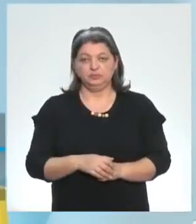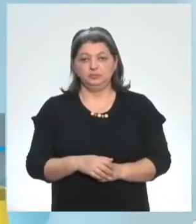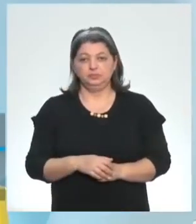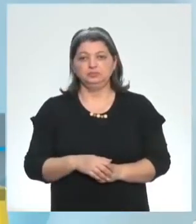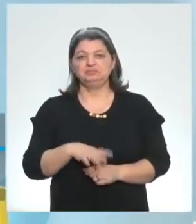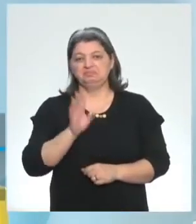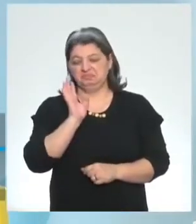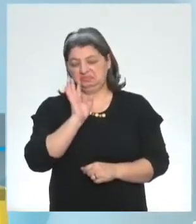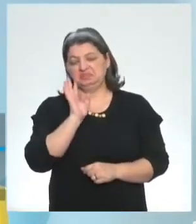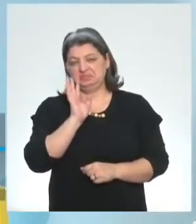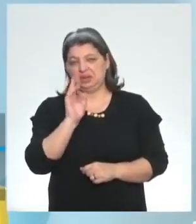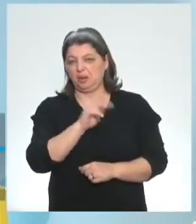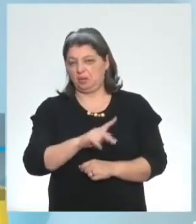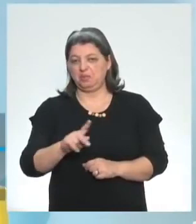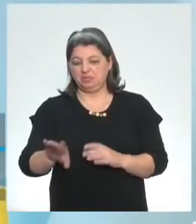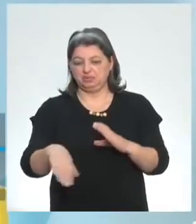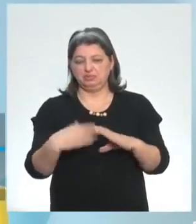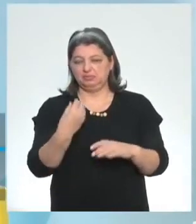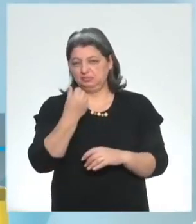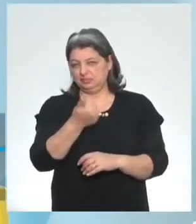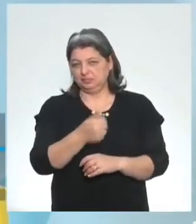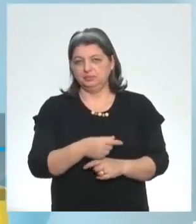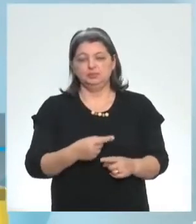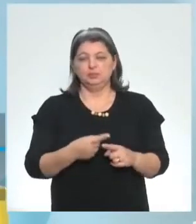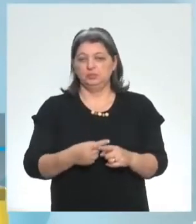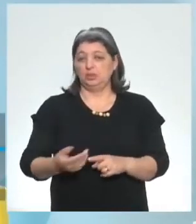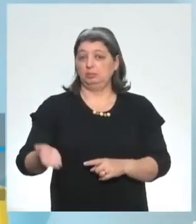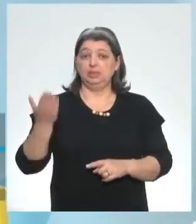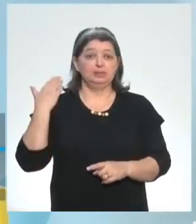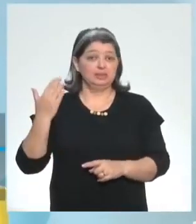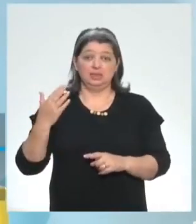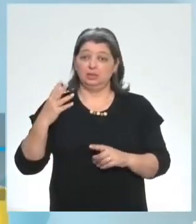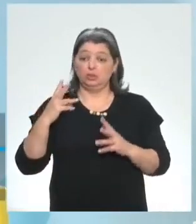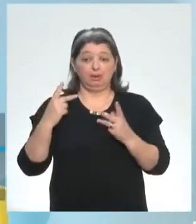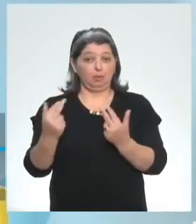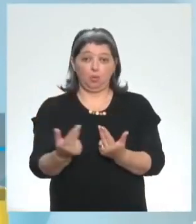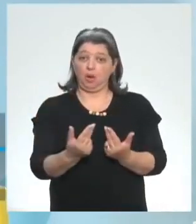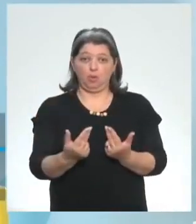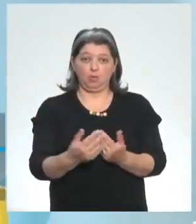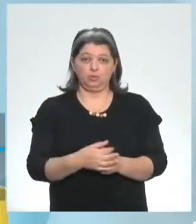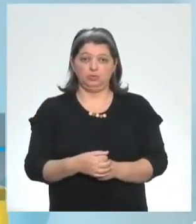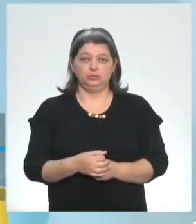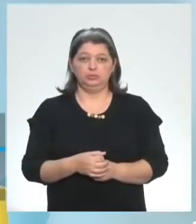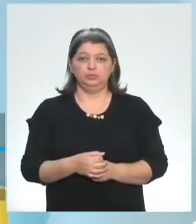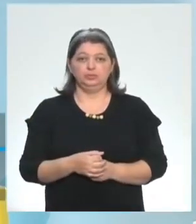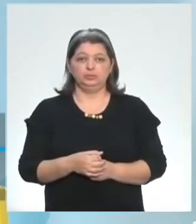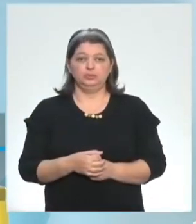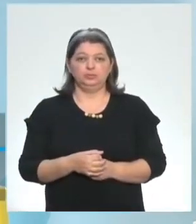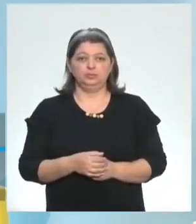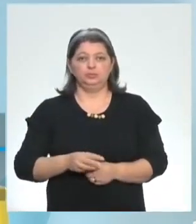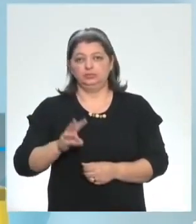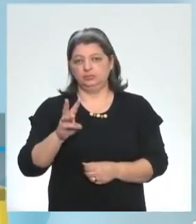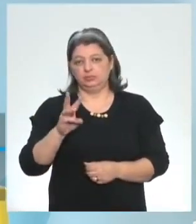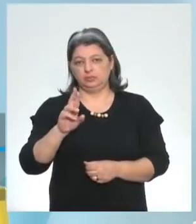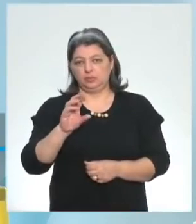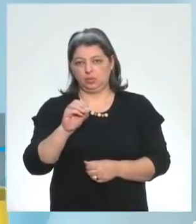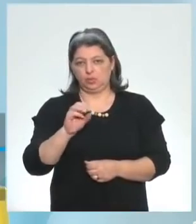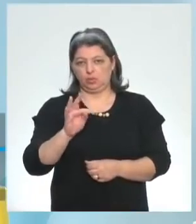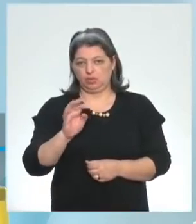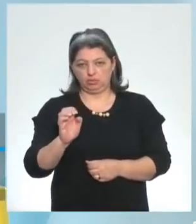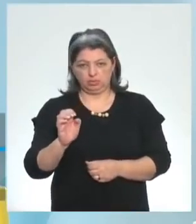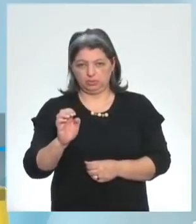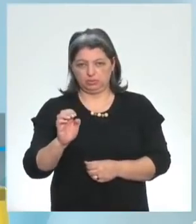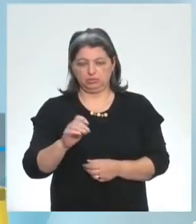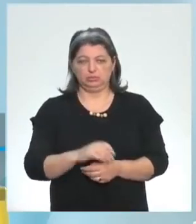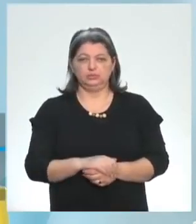legal por que o passado é igual pra todo mundo se você fala assim I wrote she wrote he wrote